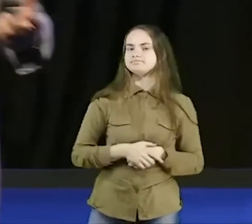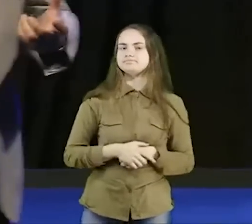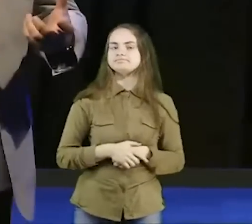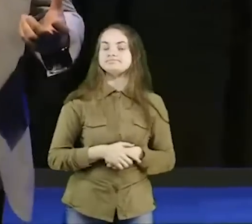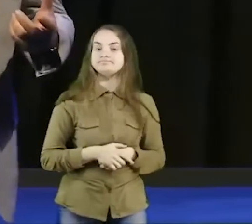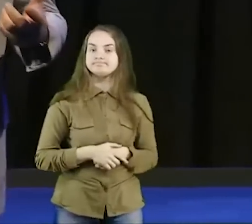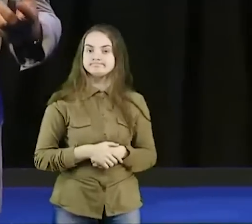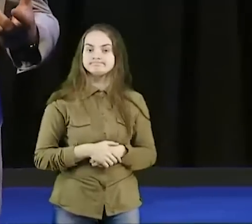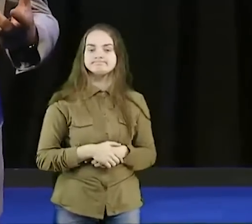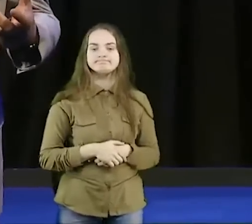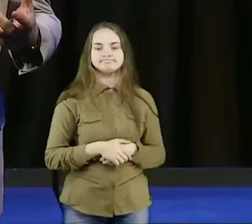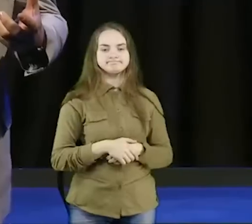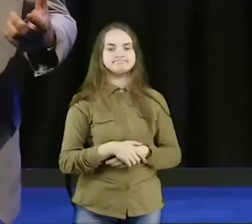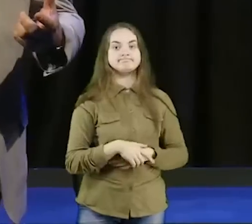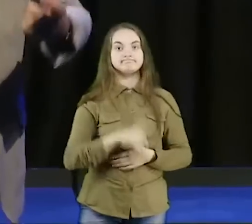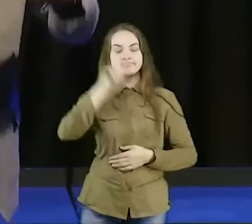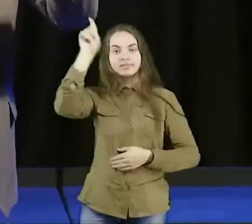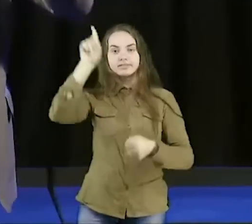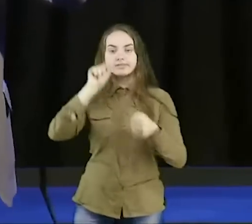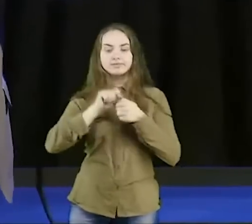Deus fez a gente, o ser humano,